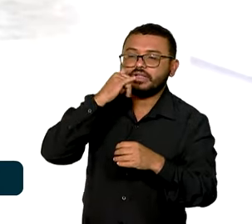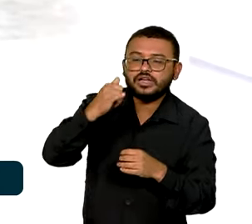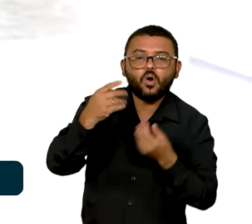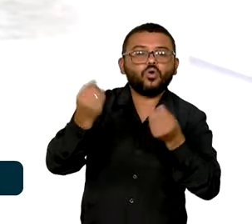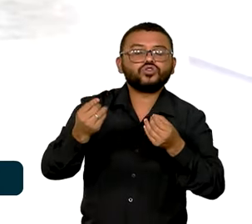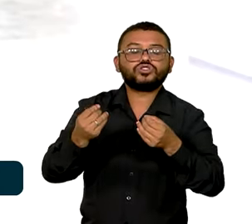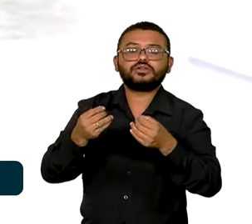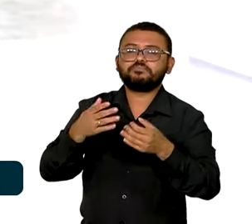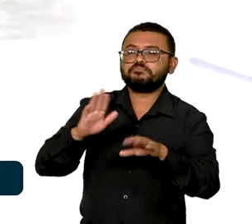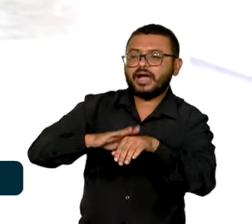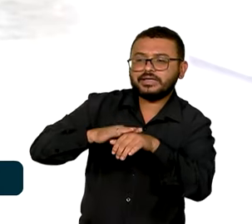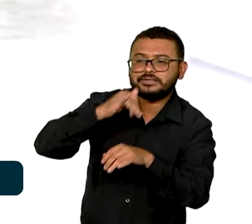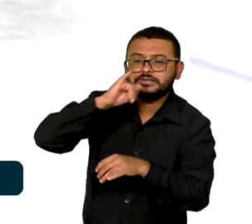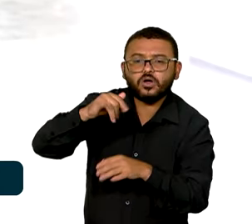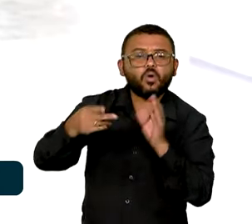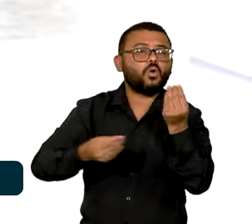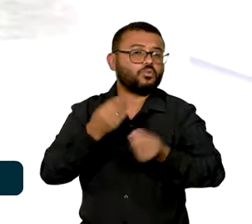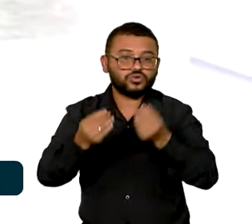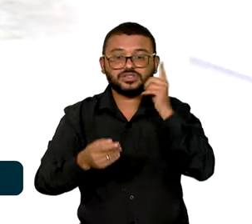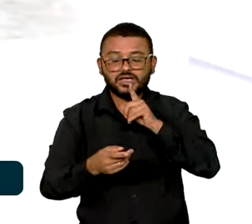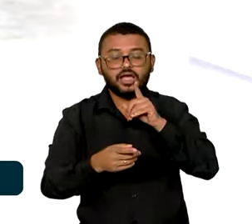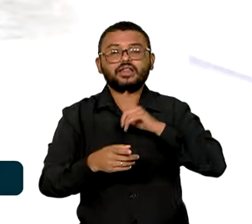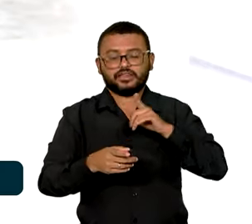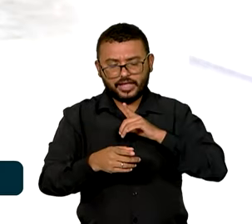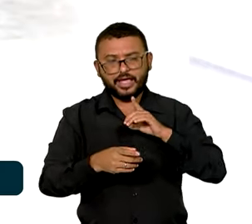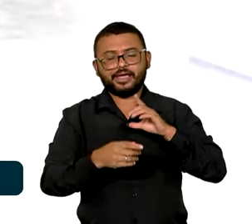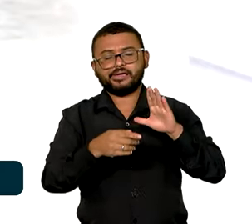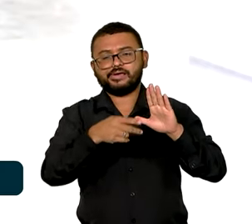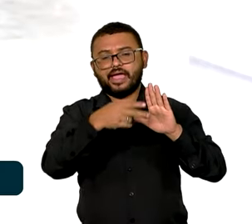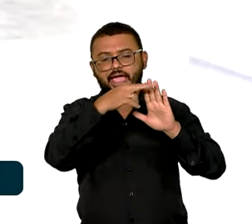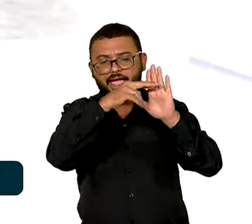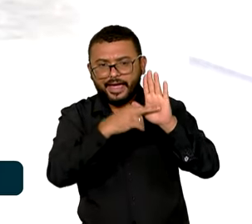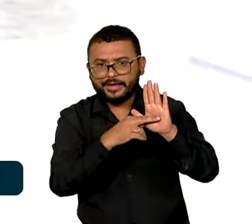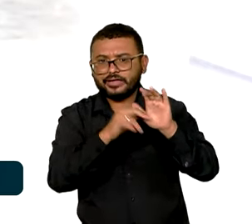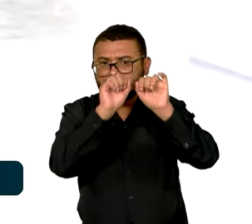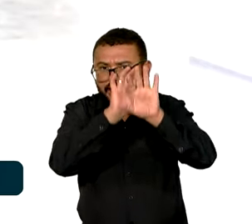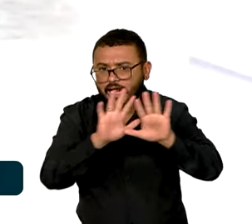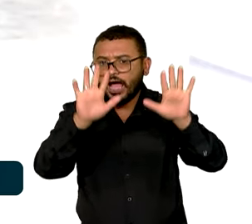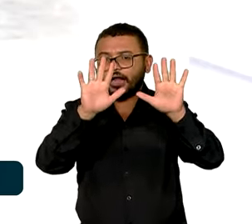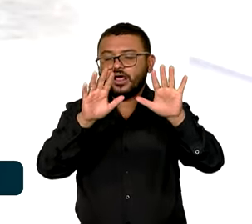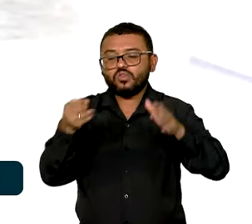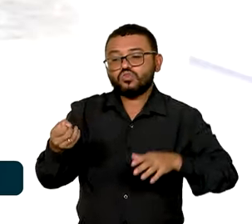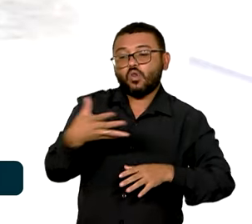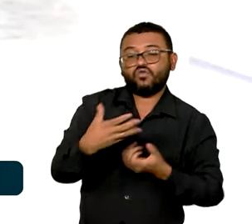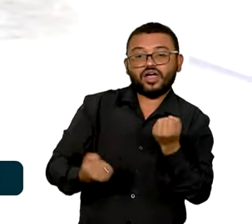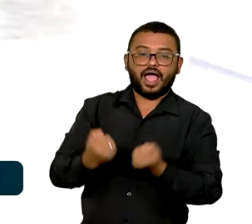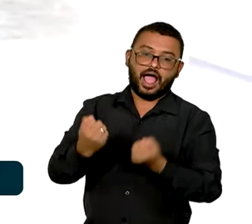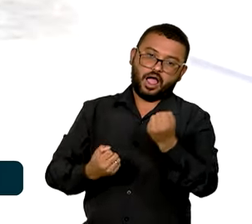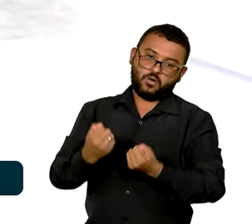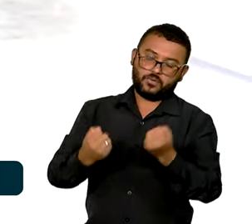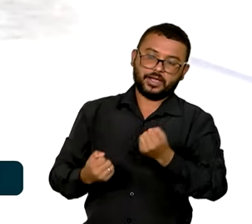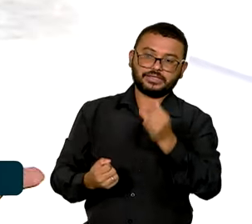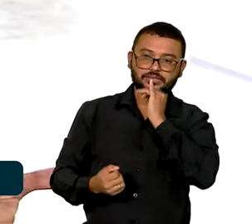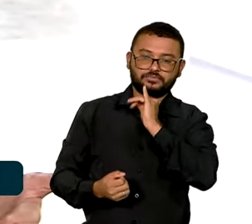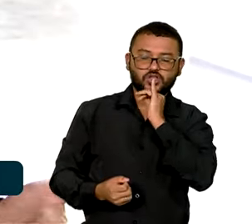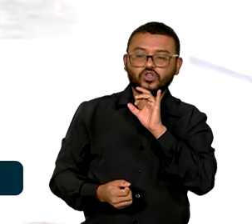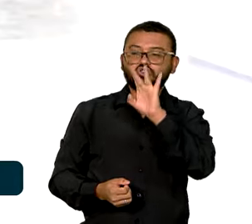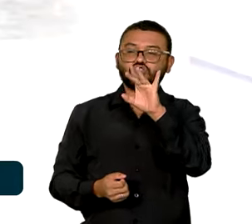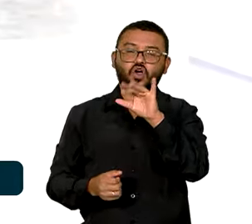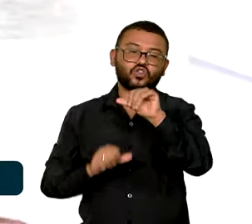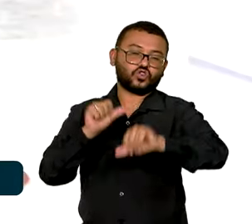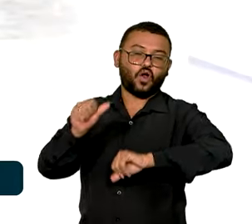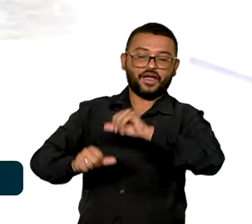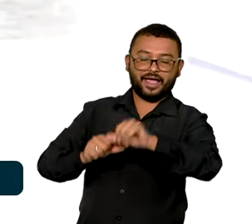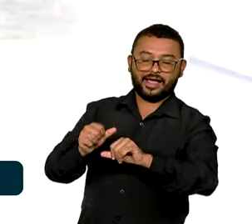elétricos. Ela também estabelece critérios claros para o desenvolvimento de novos modelos de veículos. Não basta apenas mudar o